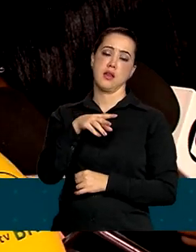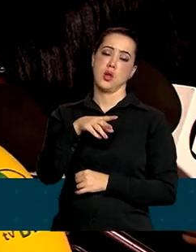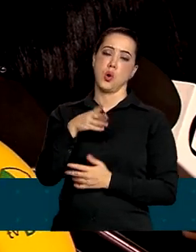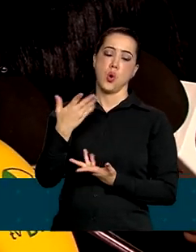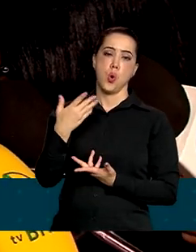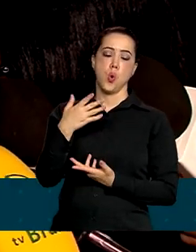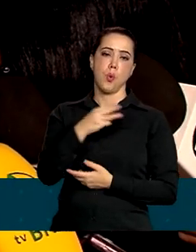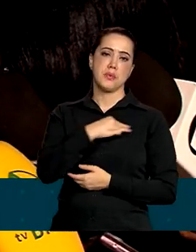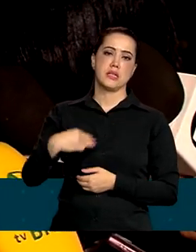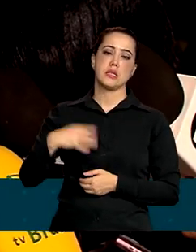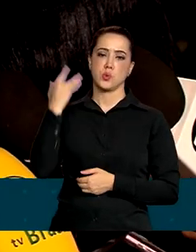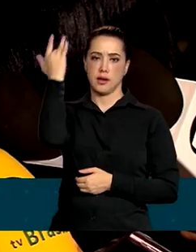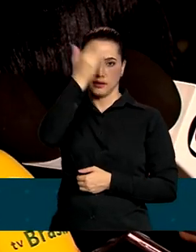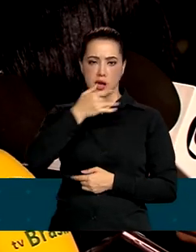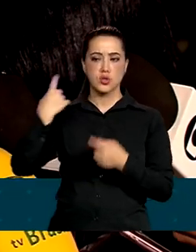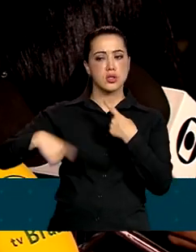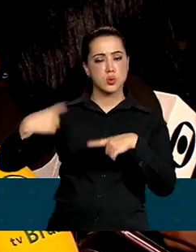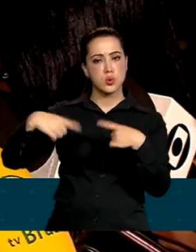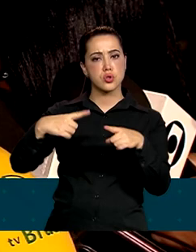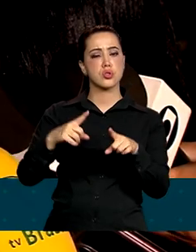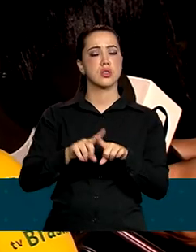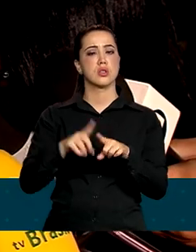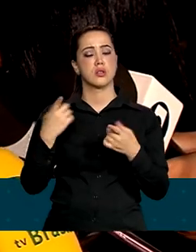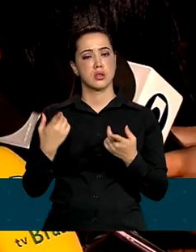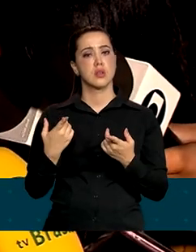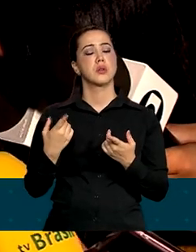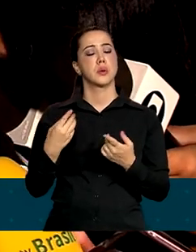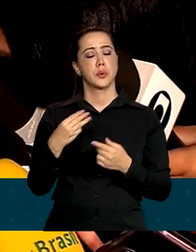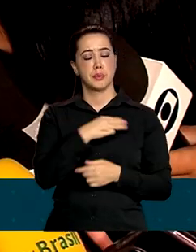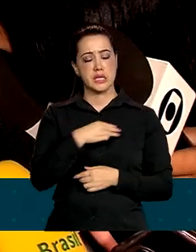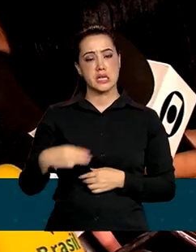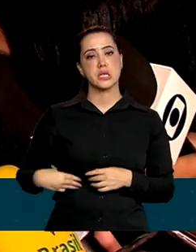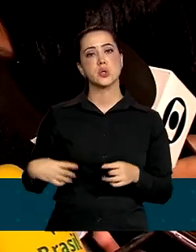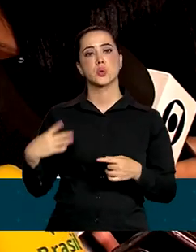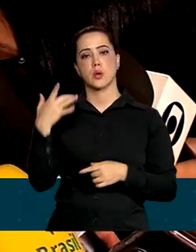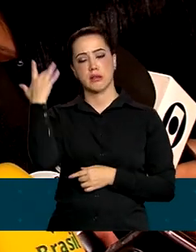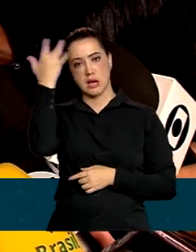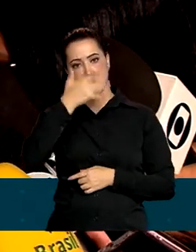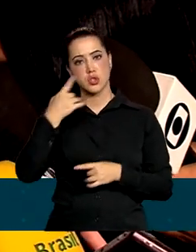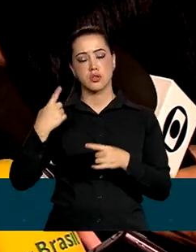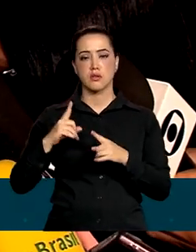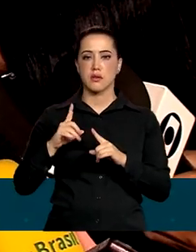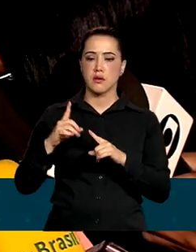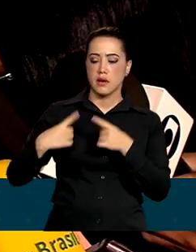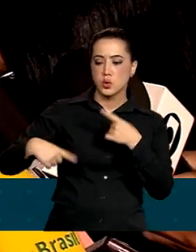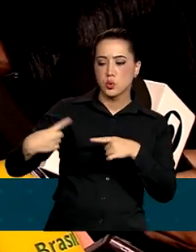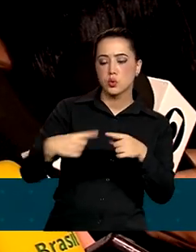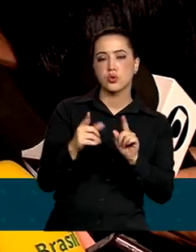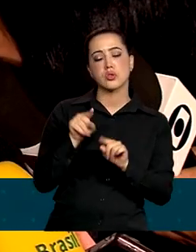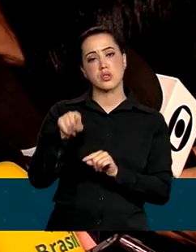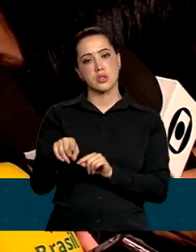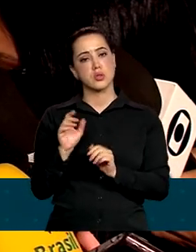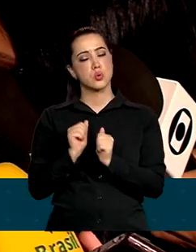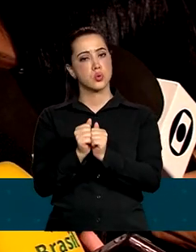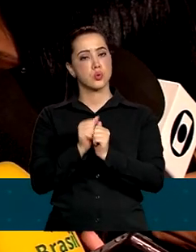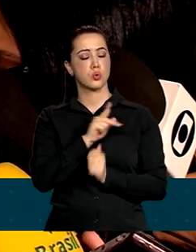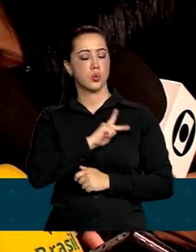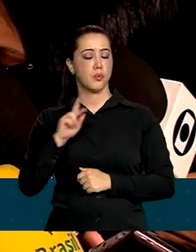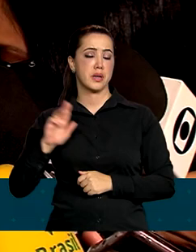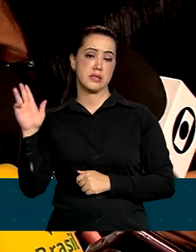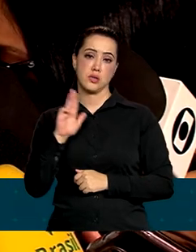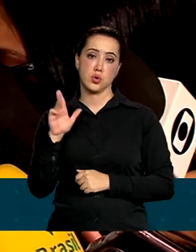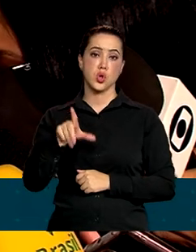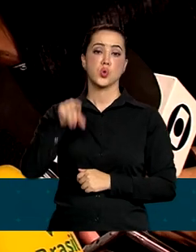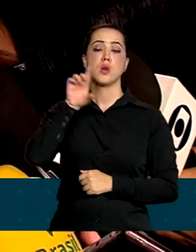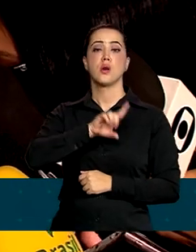que, durante a semana, acredito que o ministro Fernando Haddad vai se dedicar a isso, junto com o presidente Lula, à definição. Não vamos definir